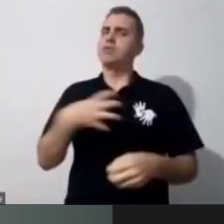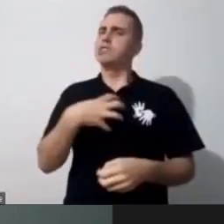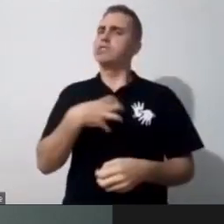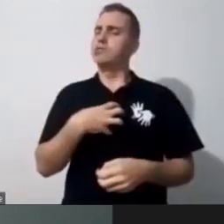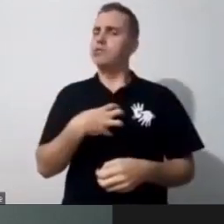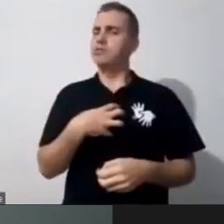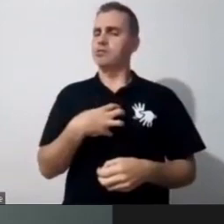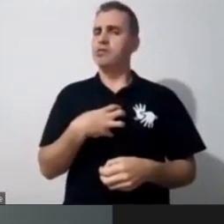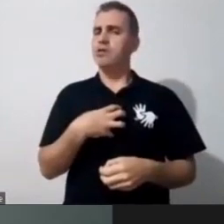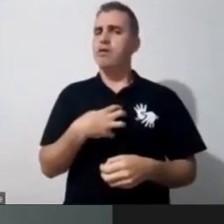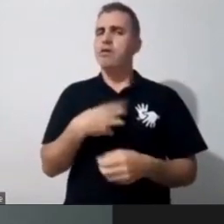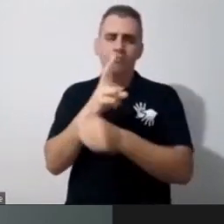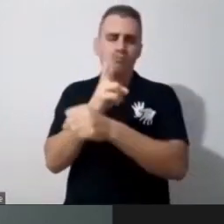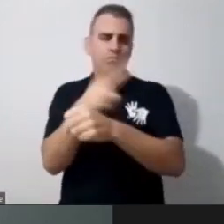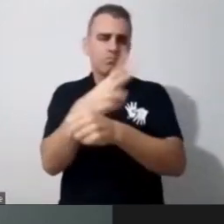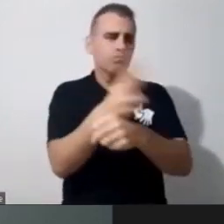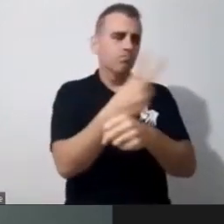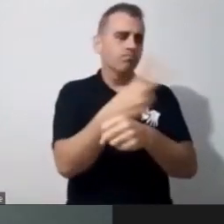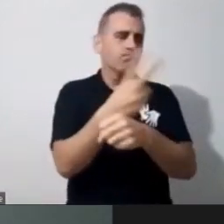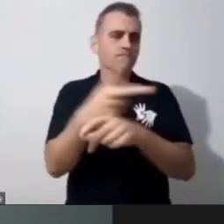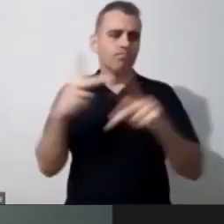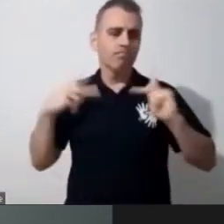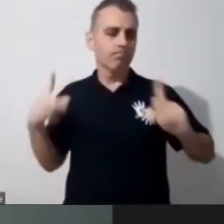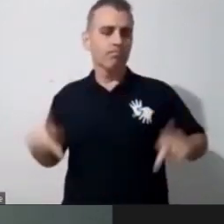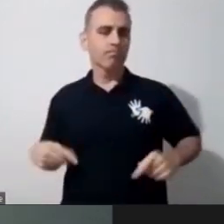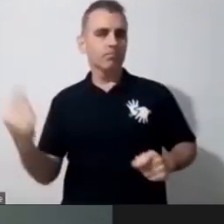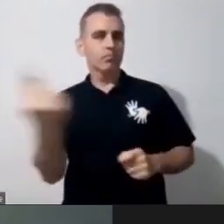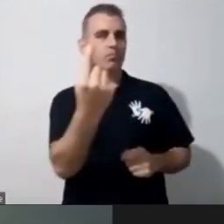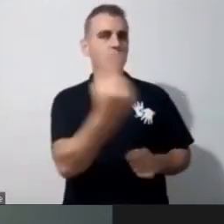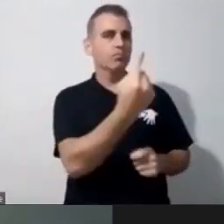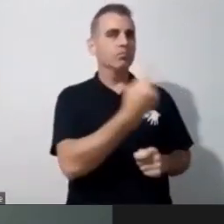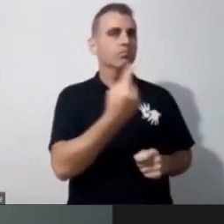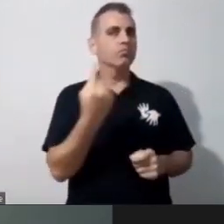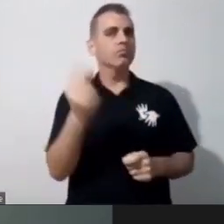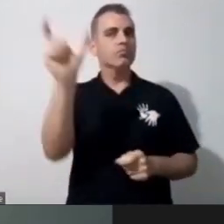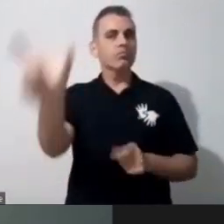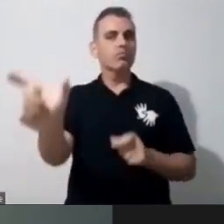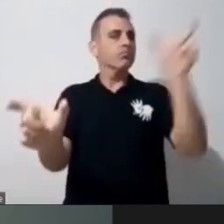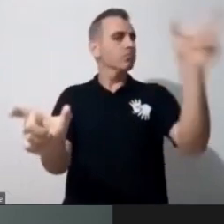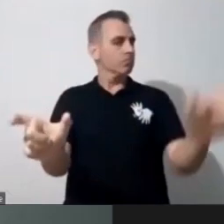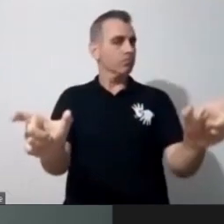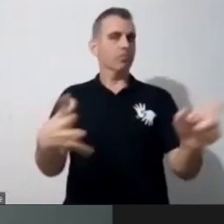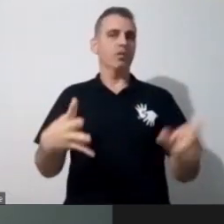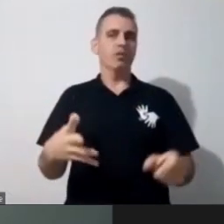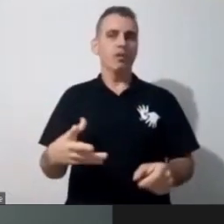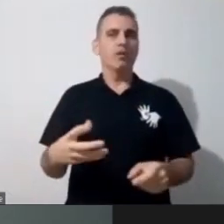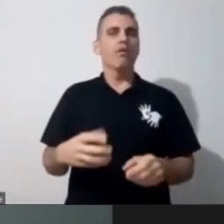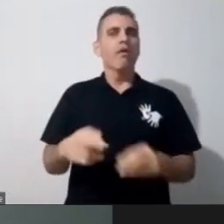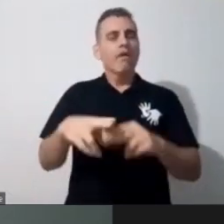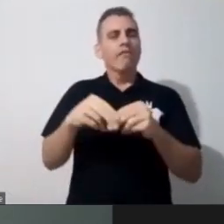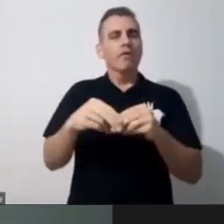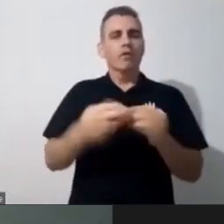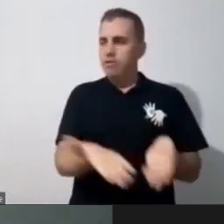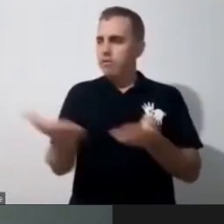particularidades de cada um. Então, eu acho que isso também fica um convite, assim, uma inspiração pra quem tá assistindo,